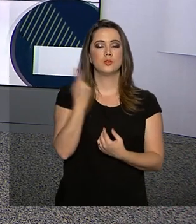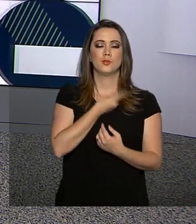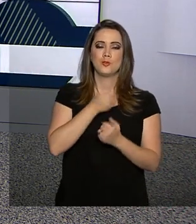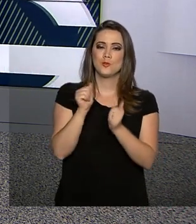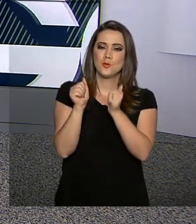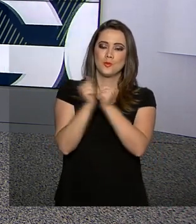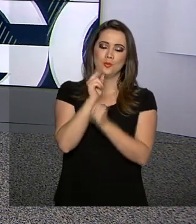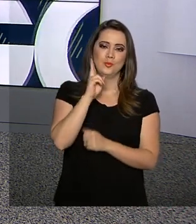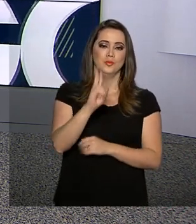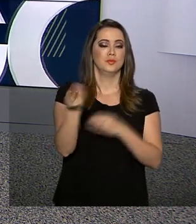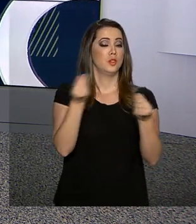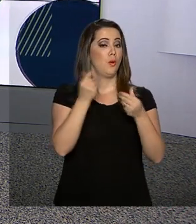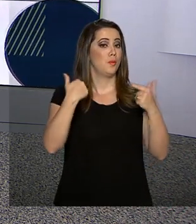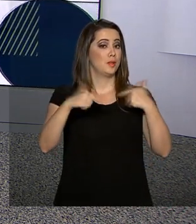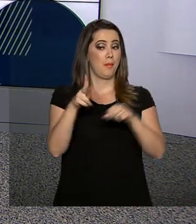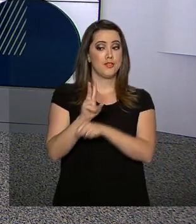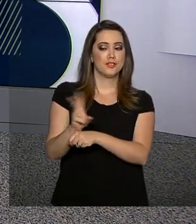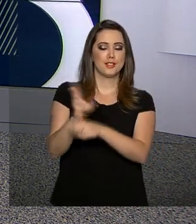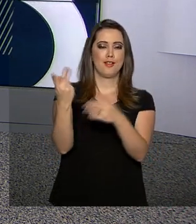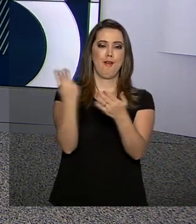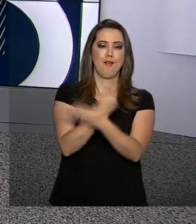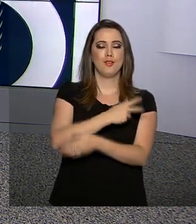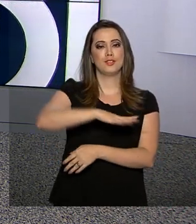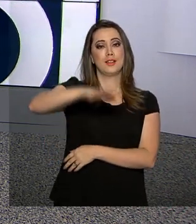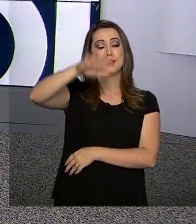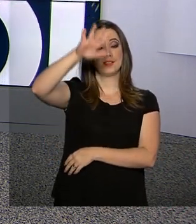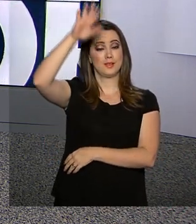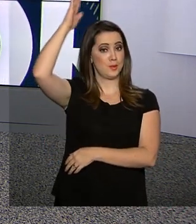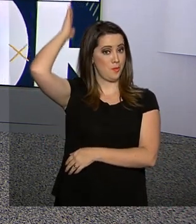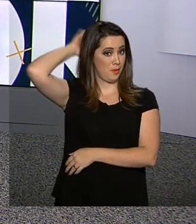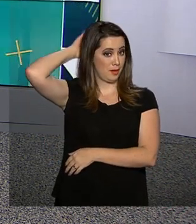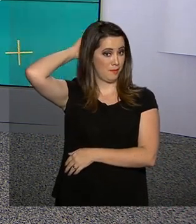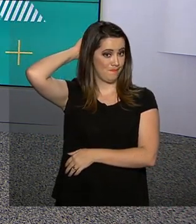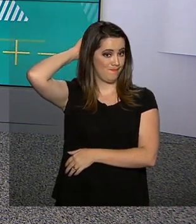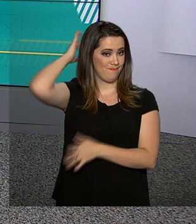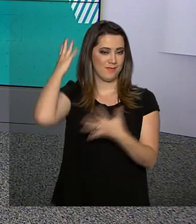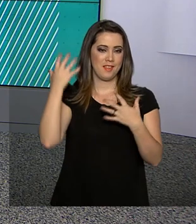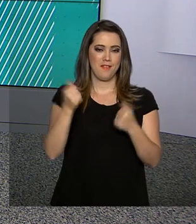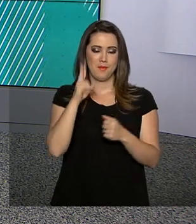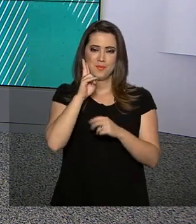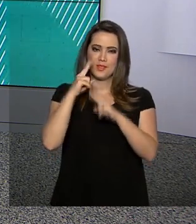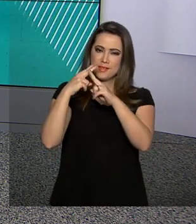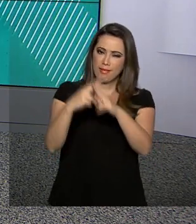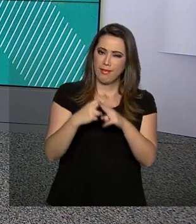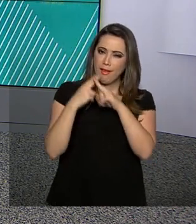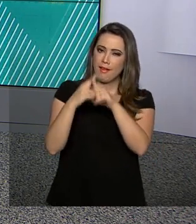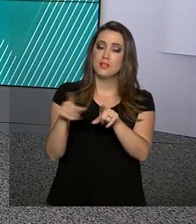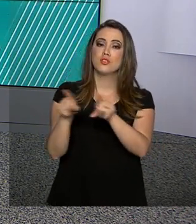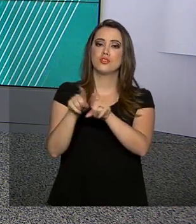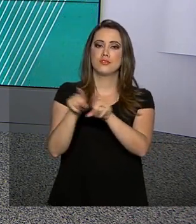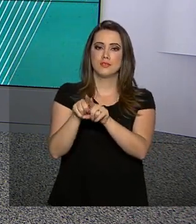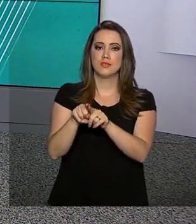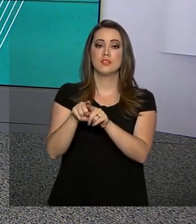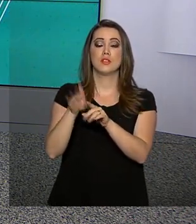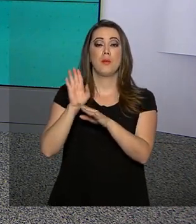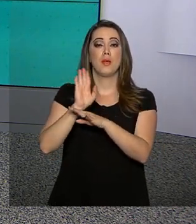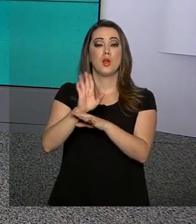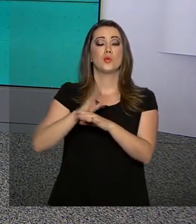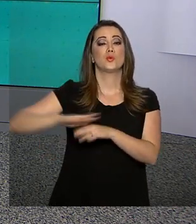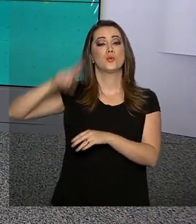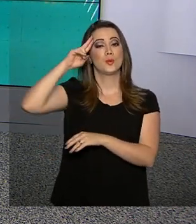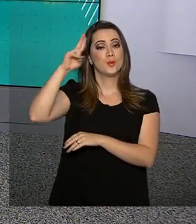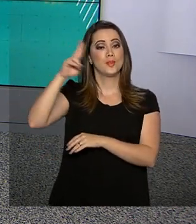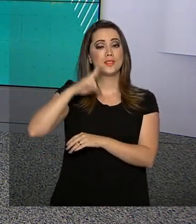fiscalização que é possível graças a imagens coletadas por satélites e ao apoio do Exército Brasileiro. Veja na